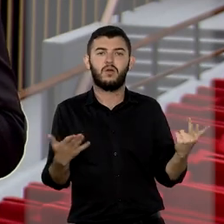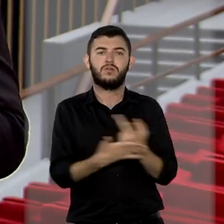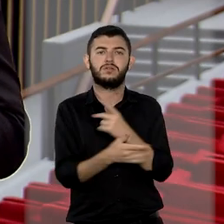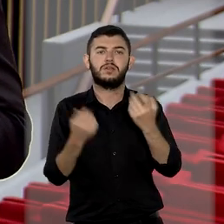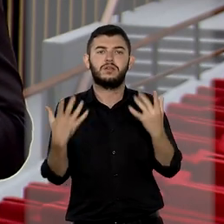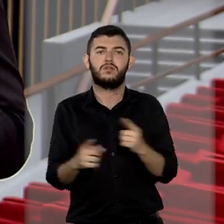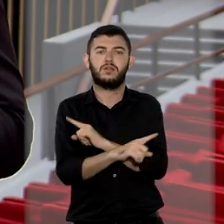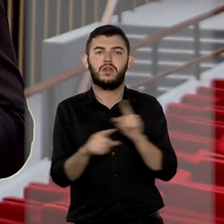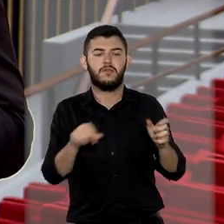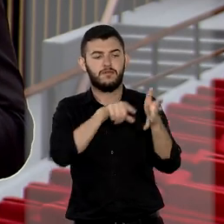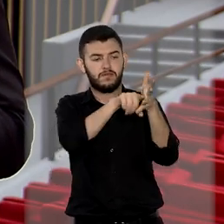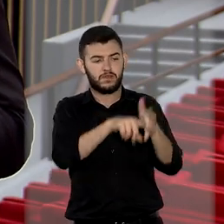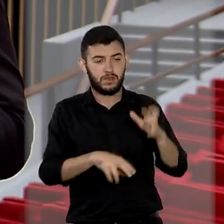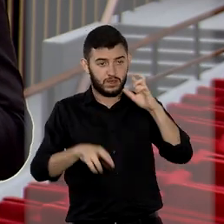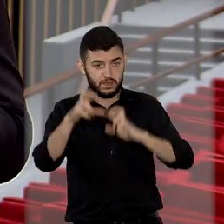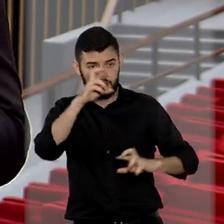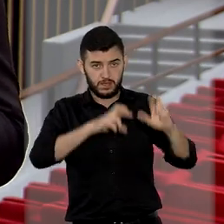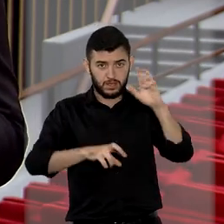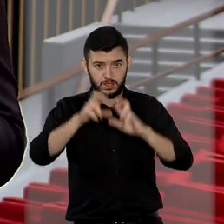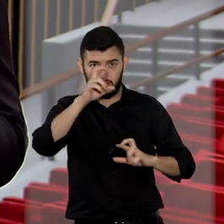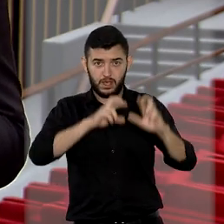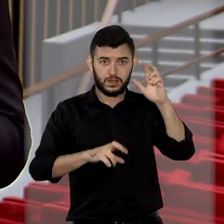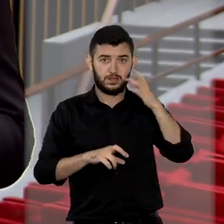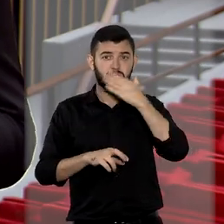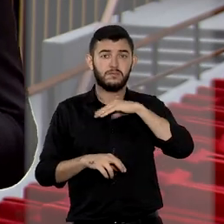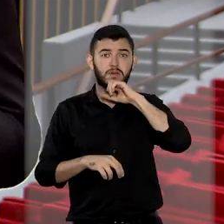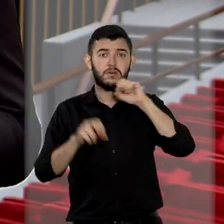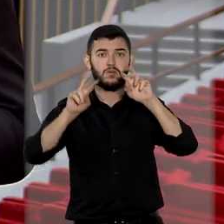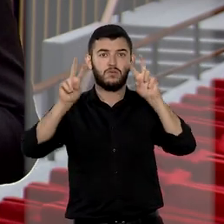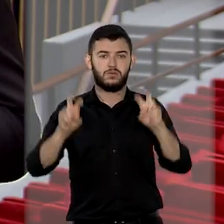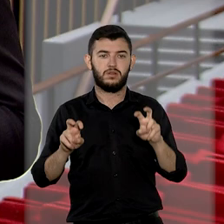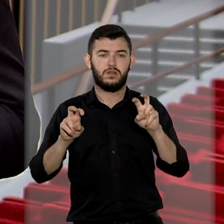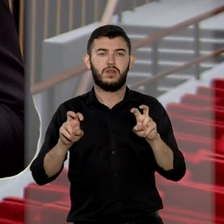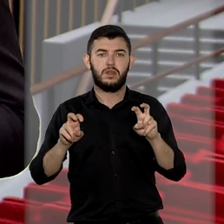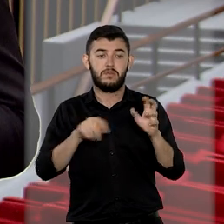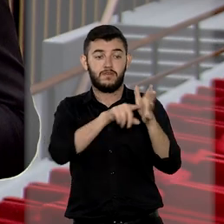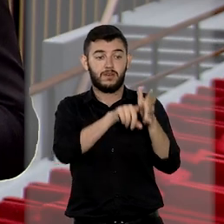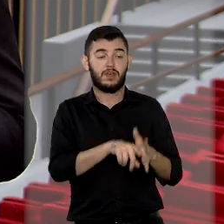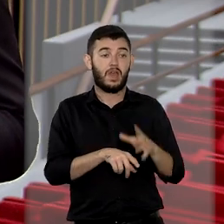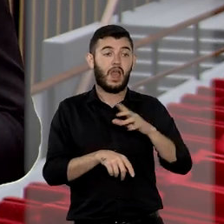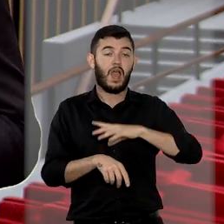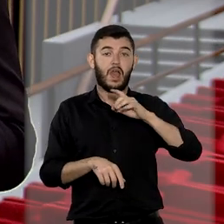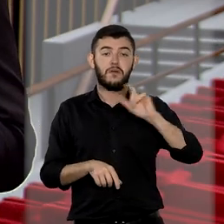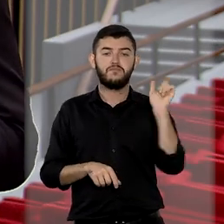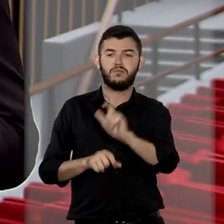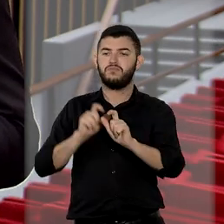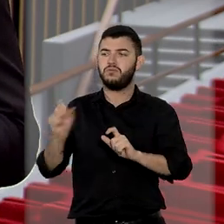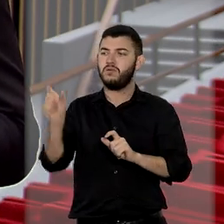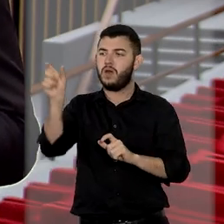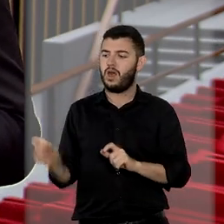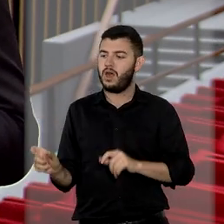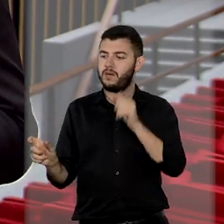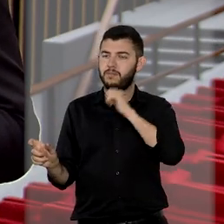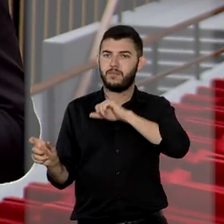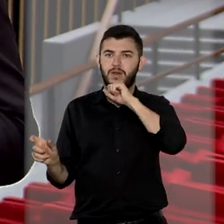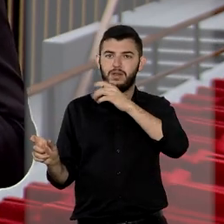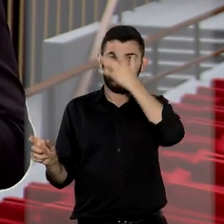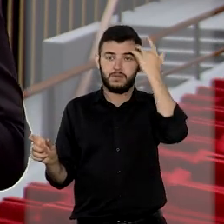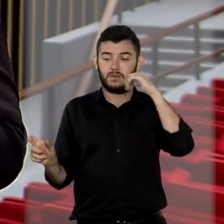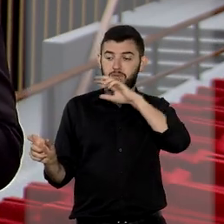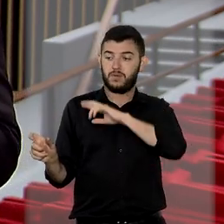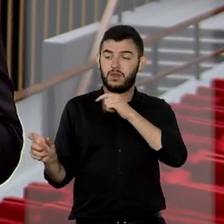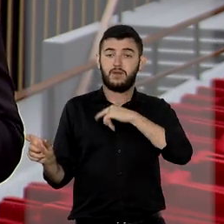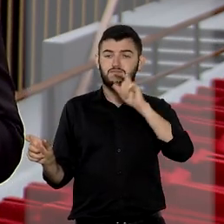investigação de paternidade ajuizada contra o pai dele, chamou de prostituta a mãe do autor. As instâncias